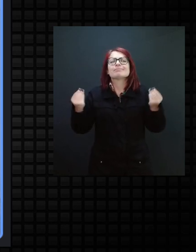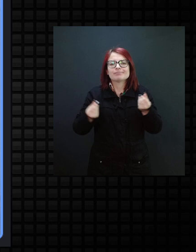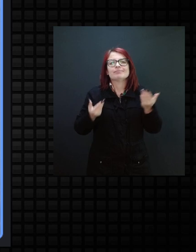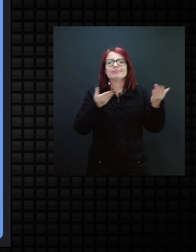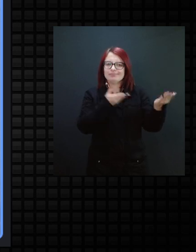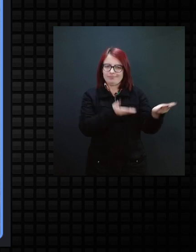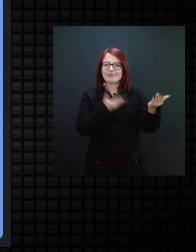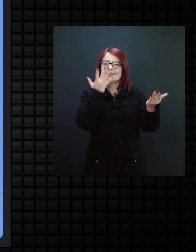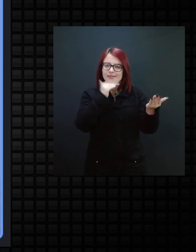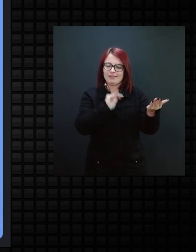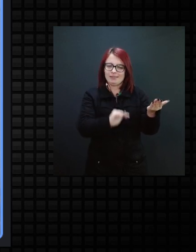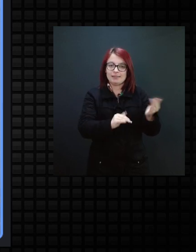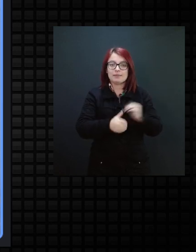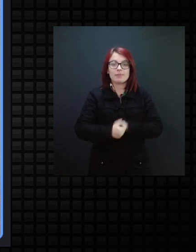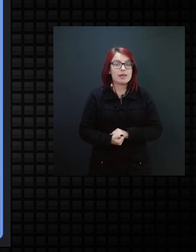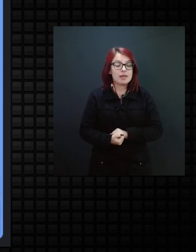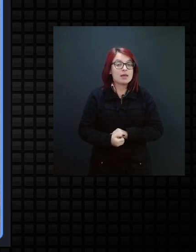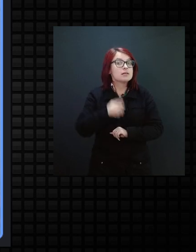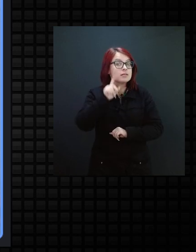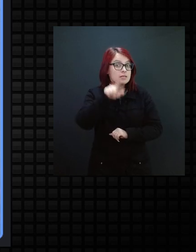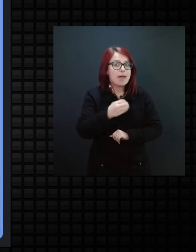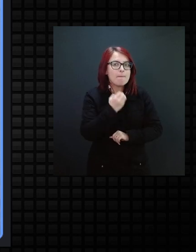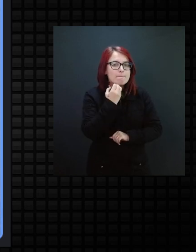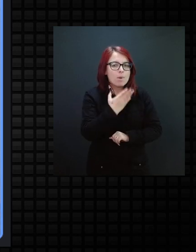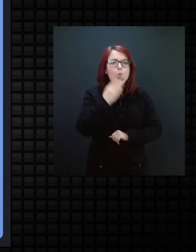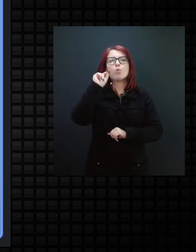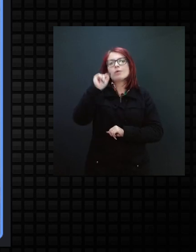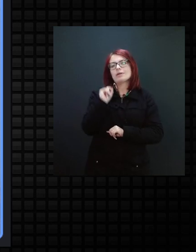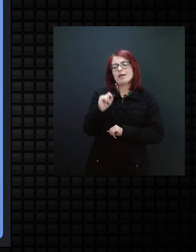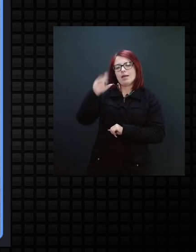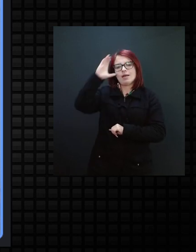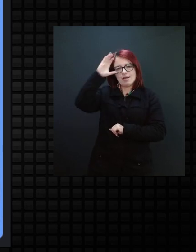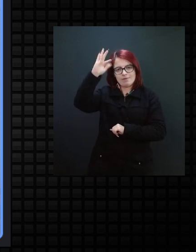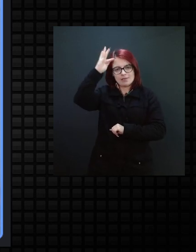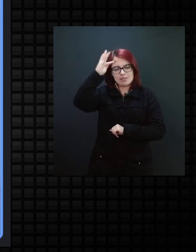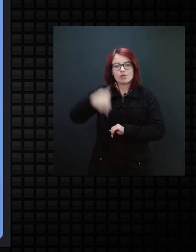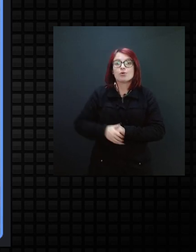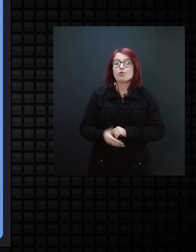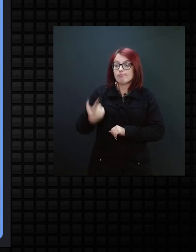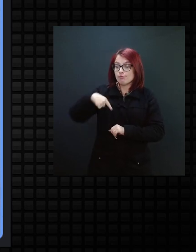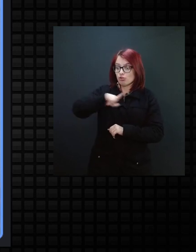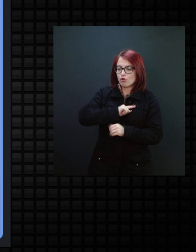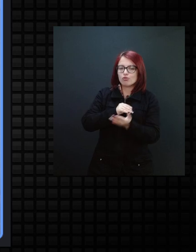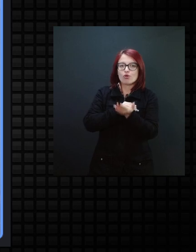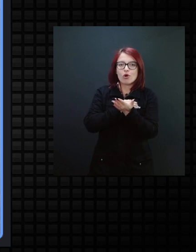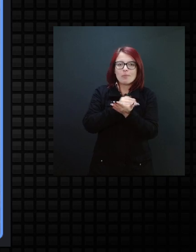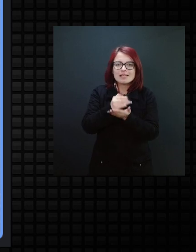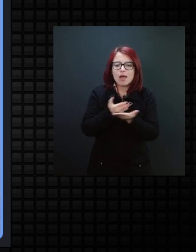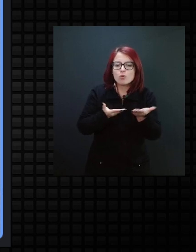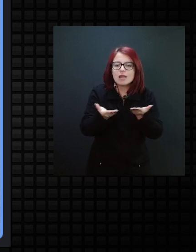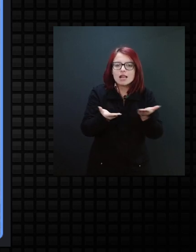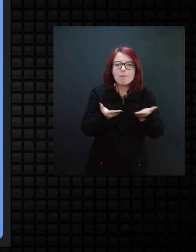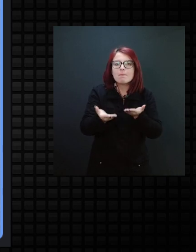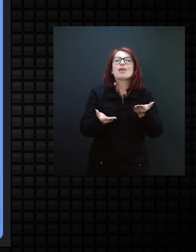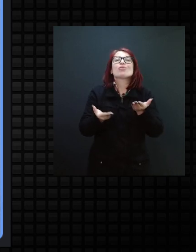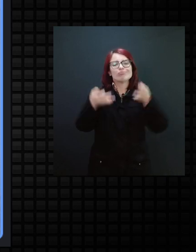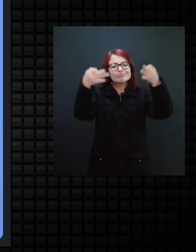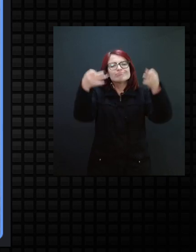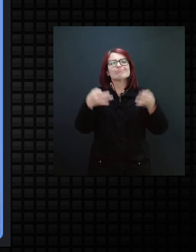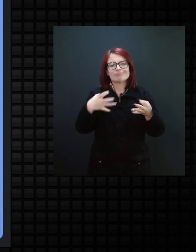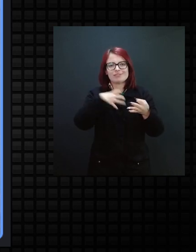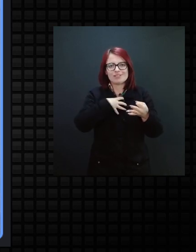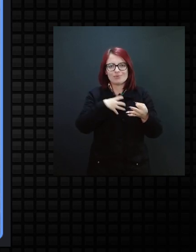criança. E o quanto é bom, professor Carlos, nós iniciarmos da forma correta, hoje a gente tem aí a